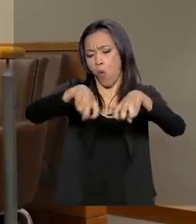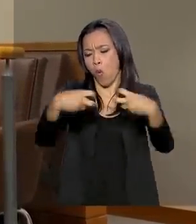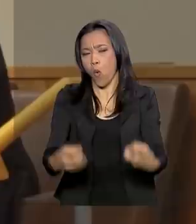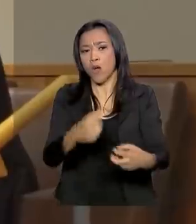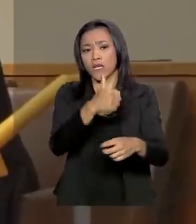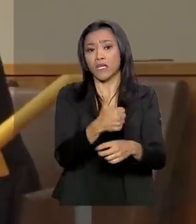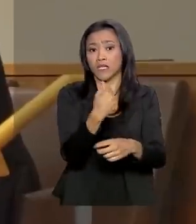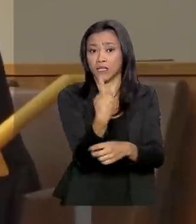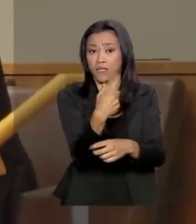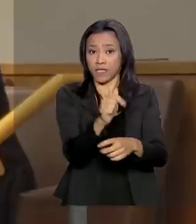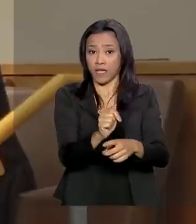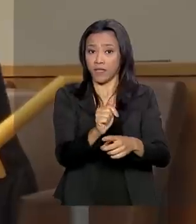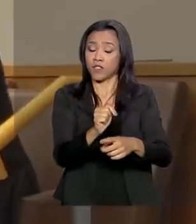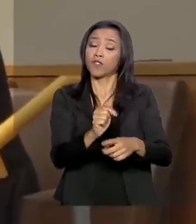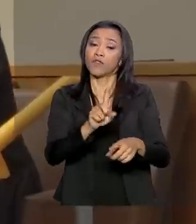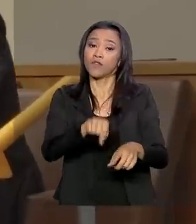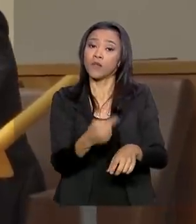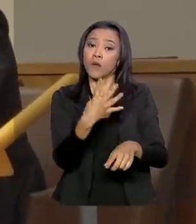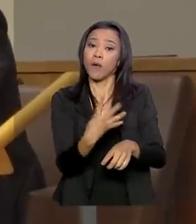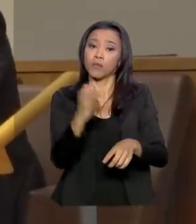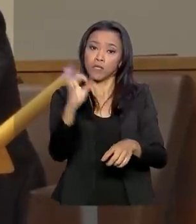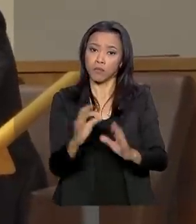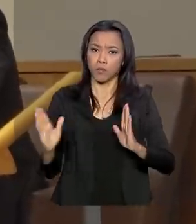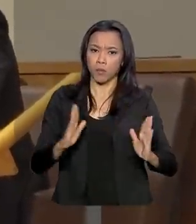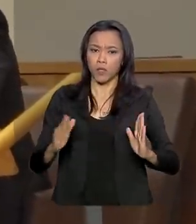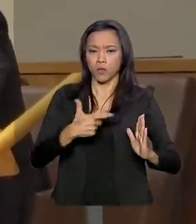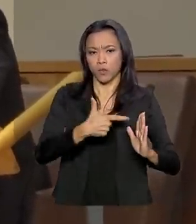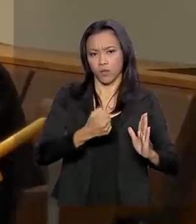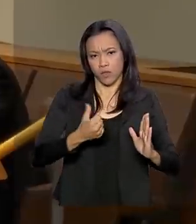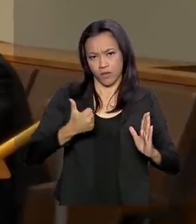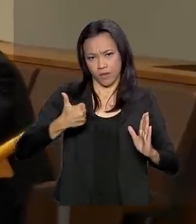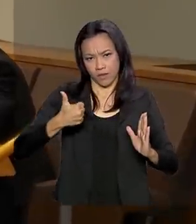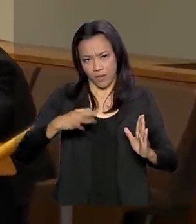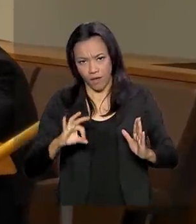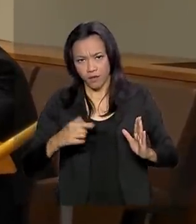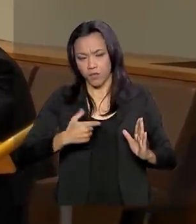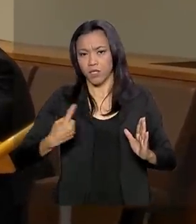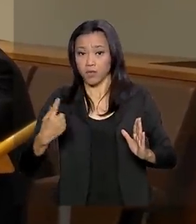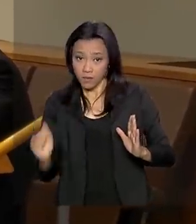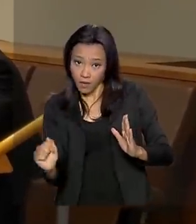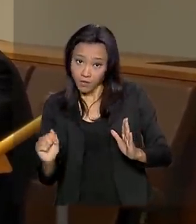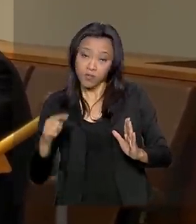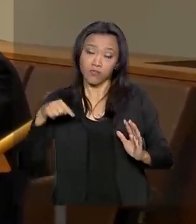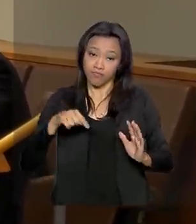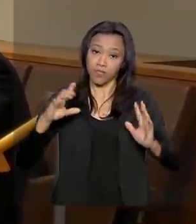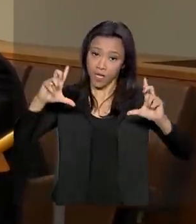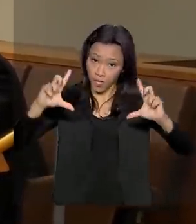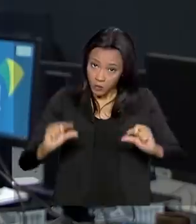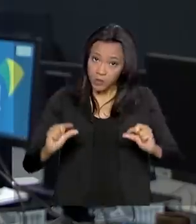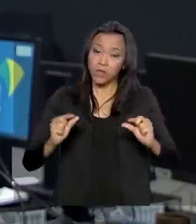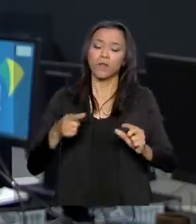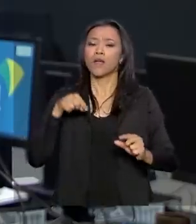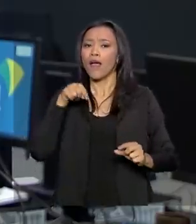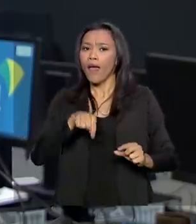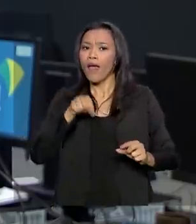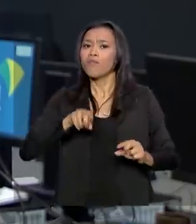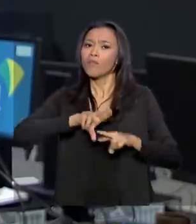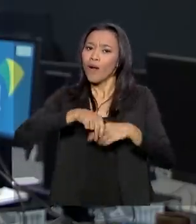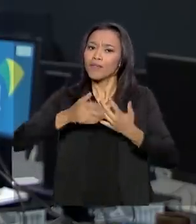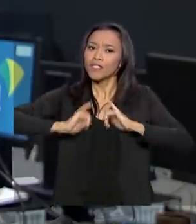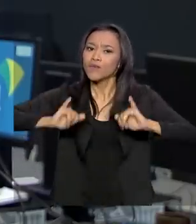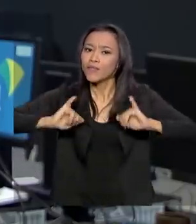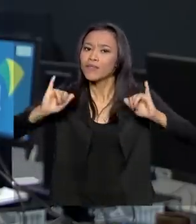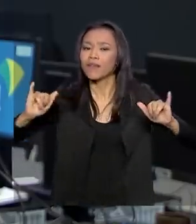% entre 2010 e 2017. O programa Vida no Trânsito é apontado como o responsável por essa redução